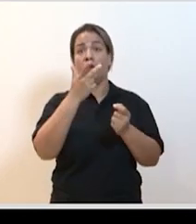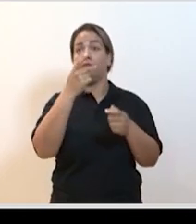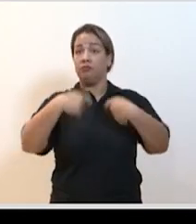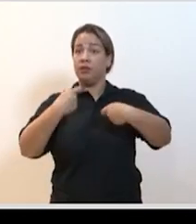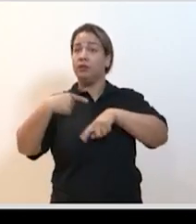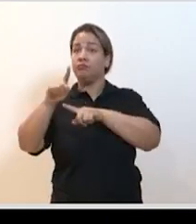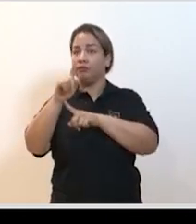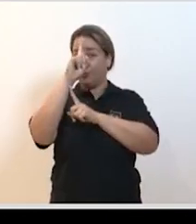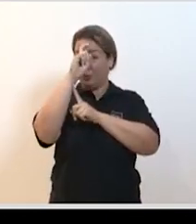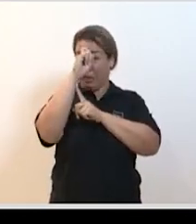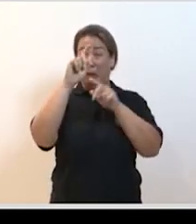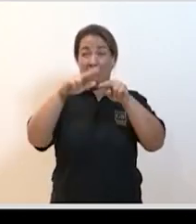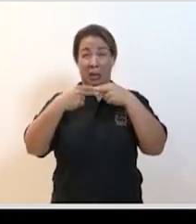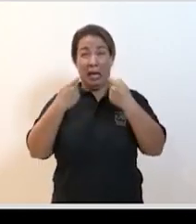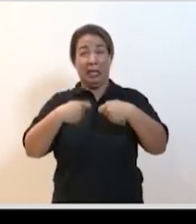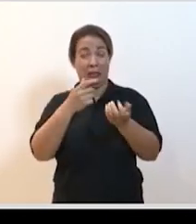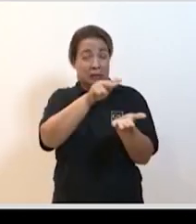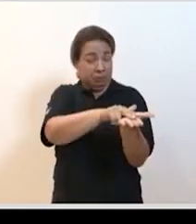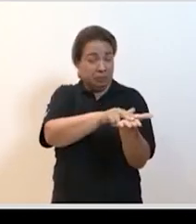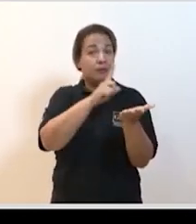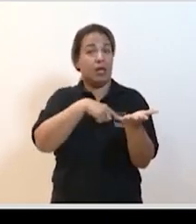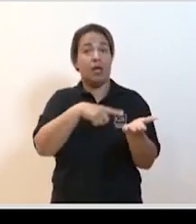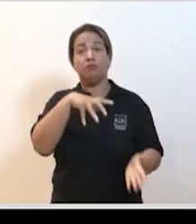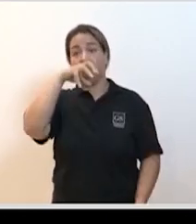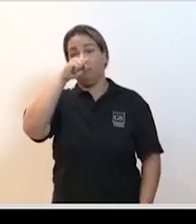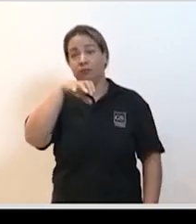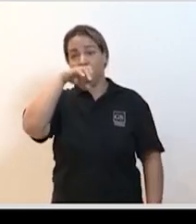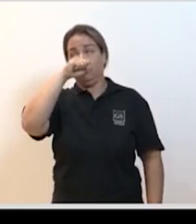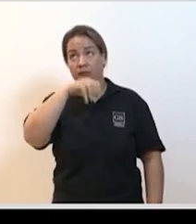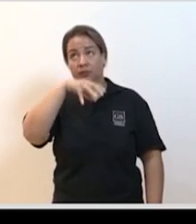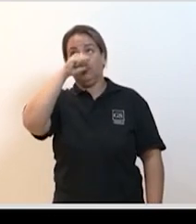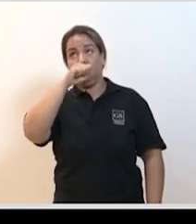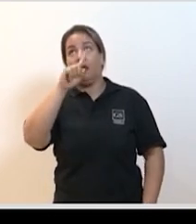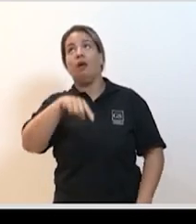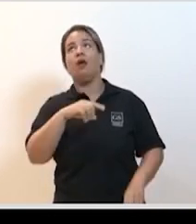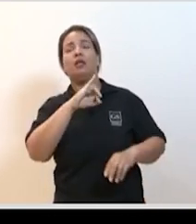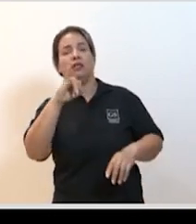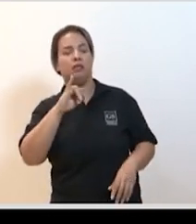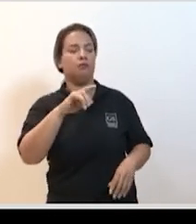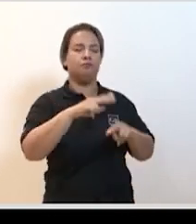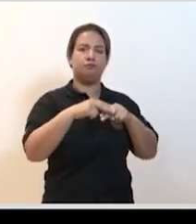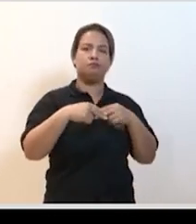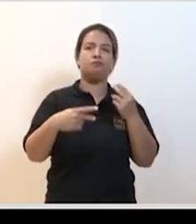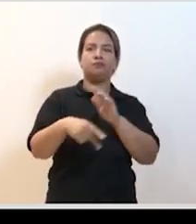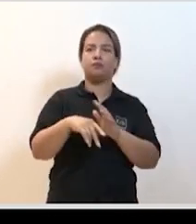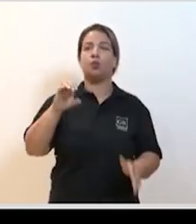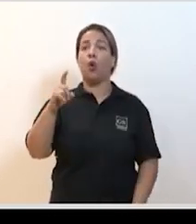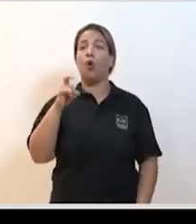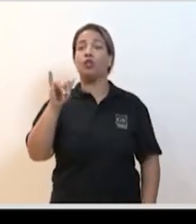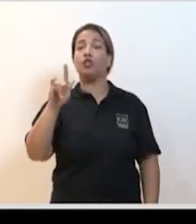principalmente em relação ao oxigênio, que é o que a gente tem para oferecer nesse momento nas mais diversas formas, seja o oxigênio pela